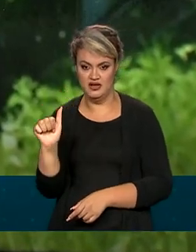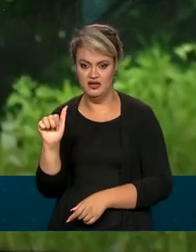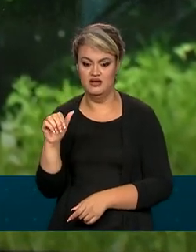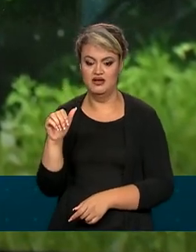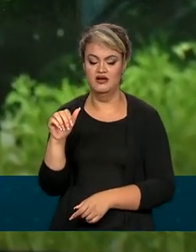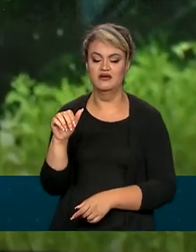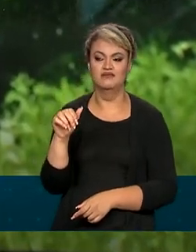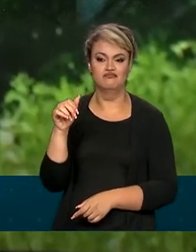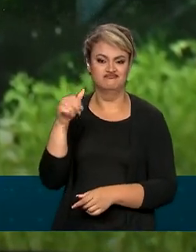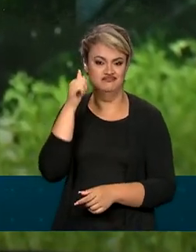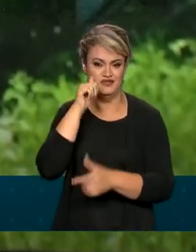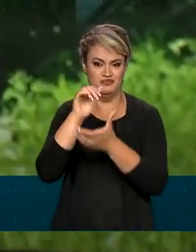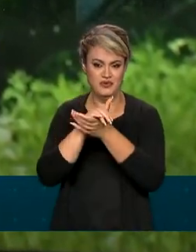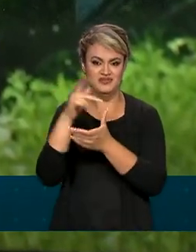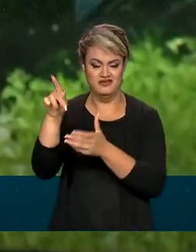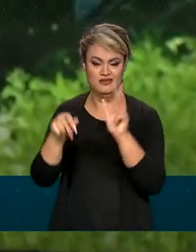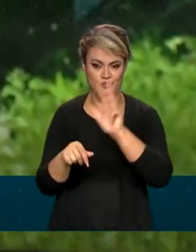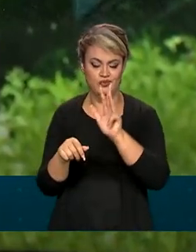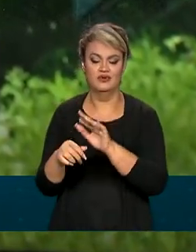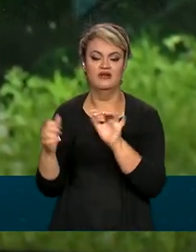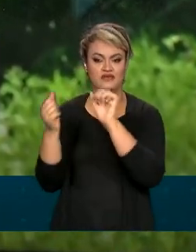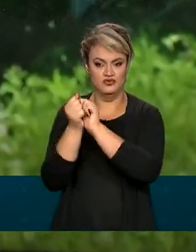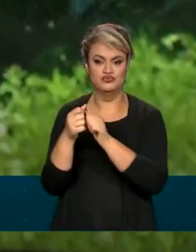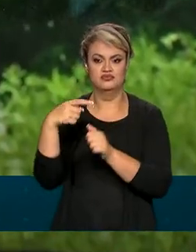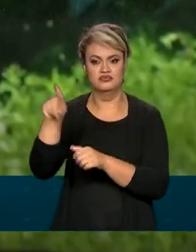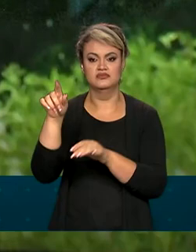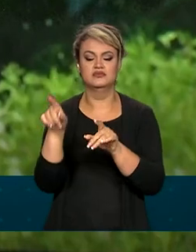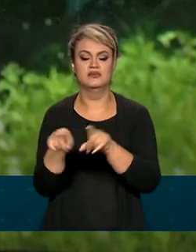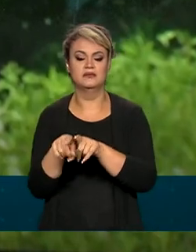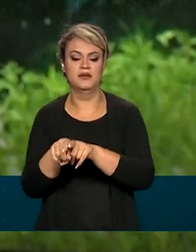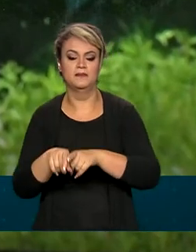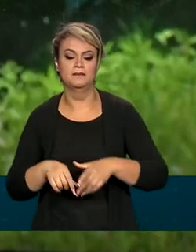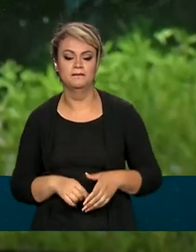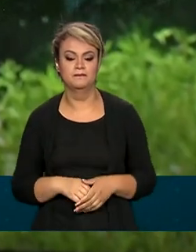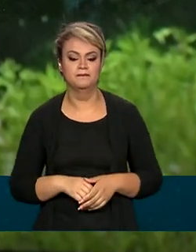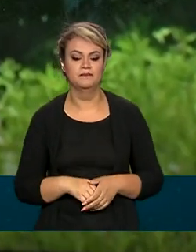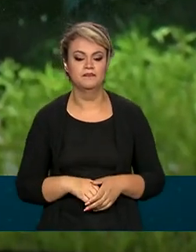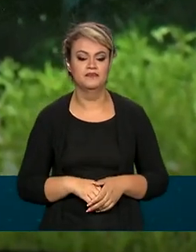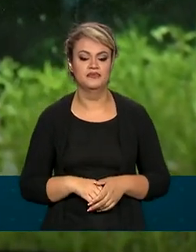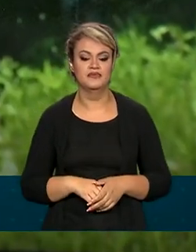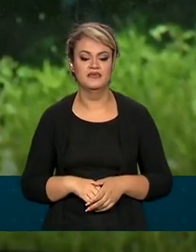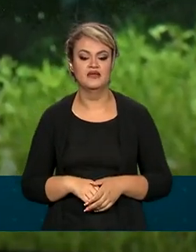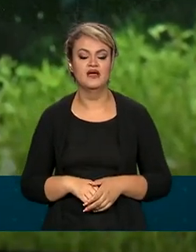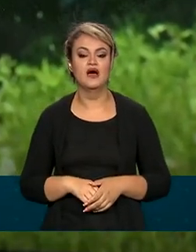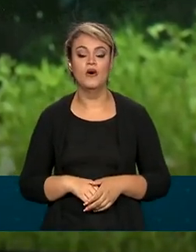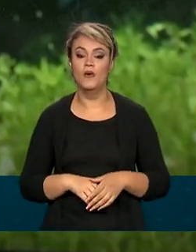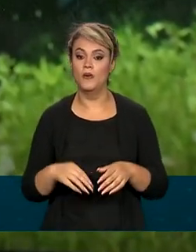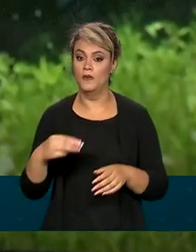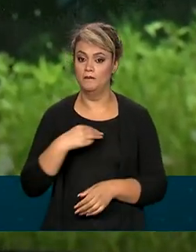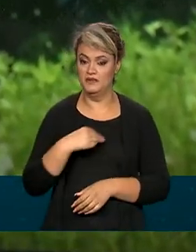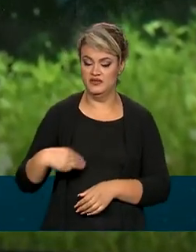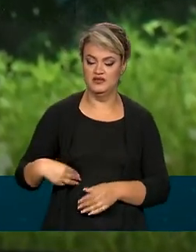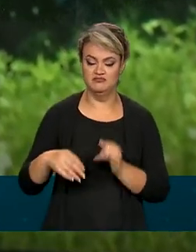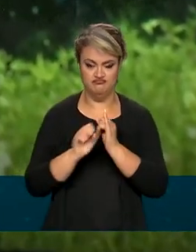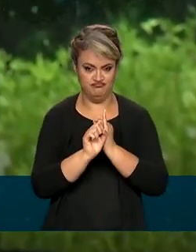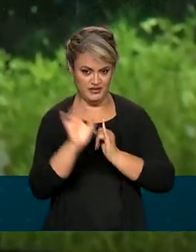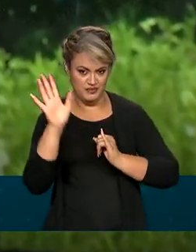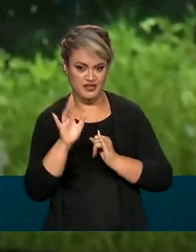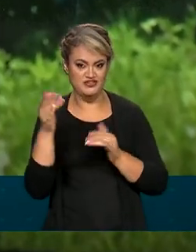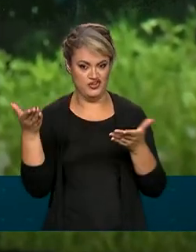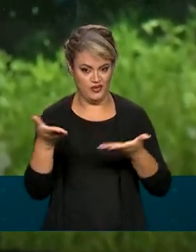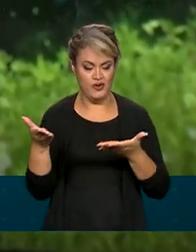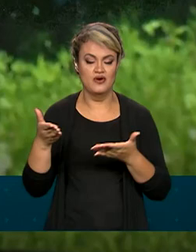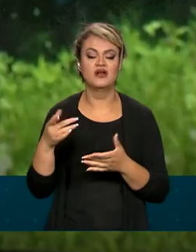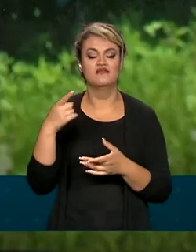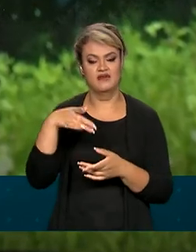conhecida como Janja, já está confirmada a participação dela também na COP27. Já o ministro do Meio Ambiente, Joaquim Leite, também vai